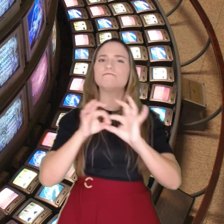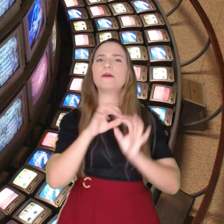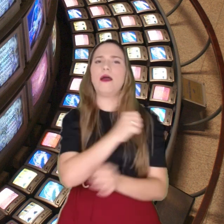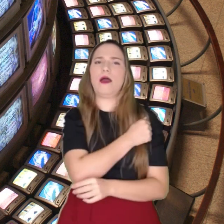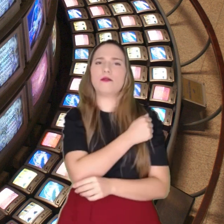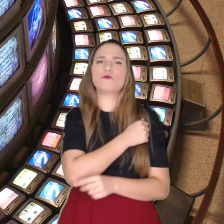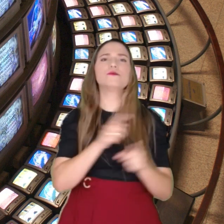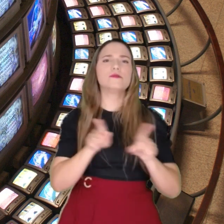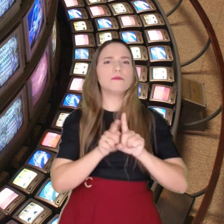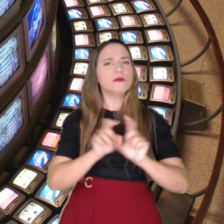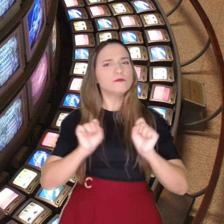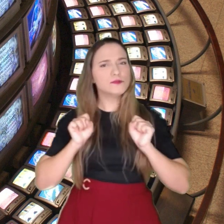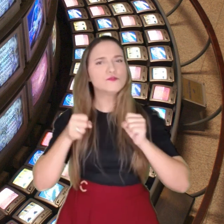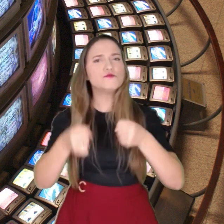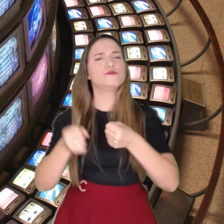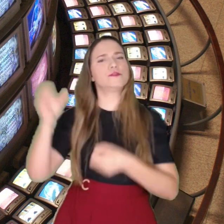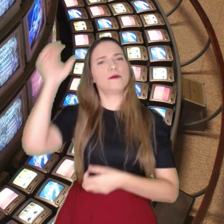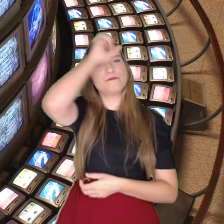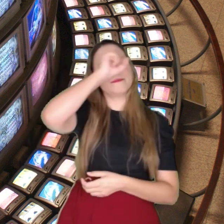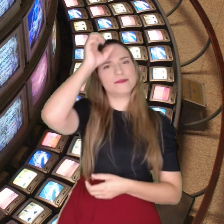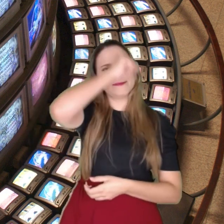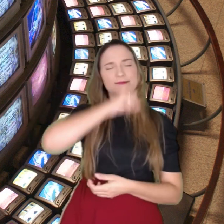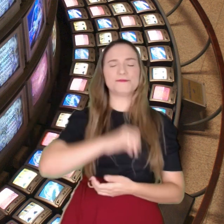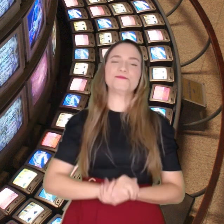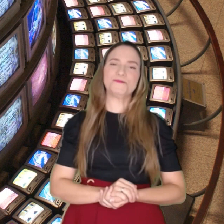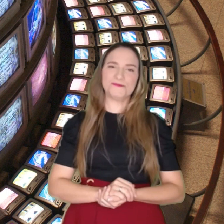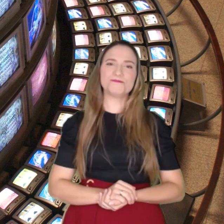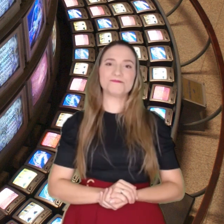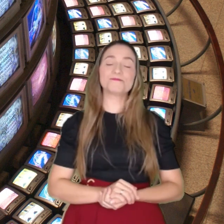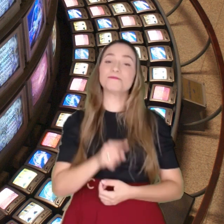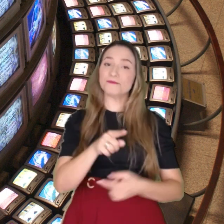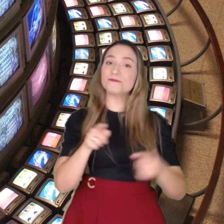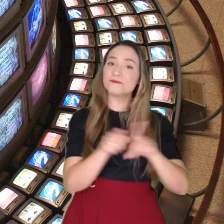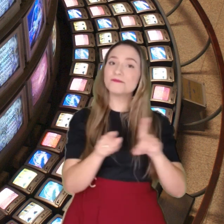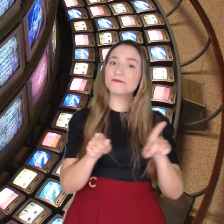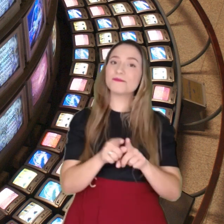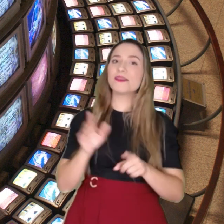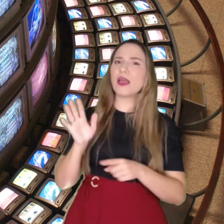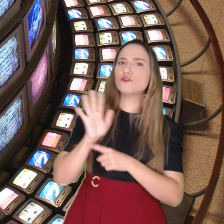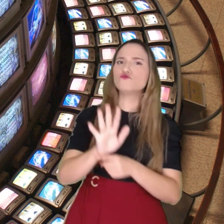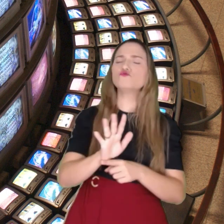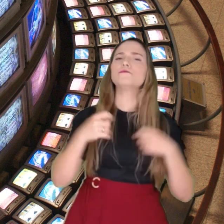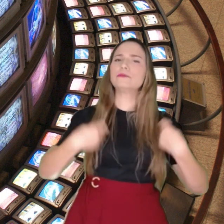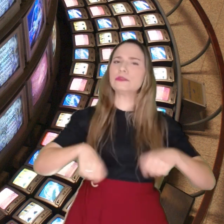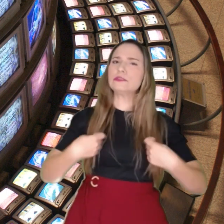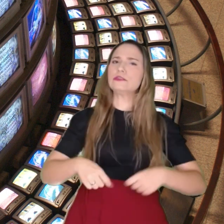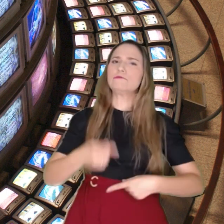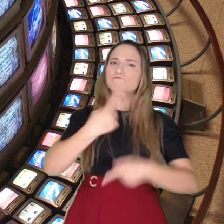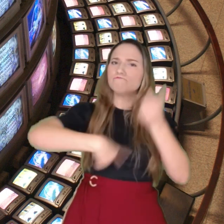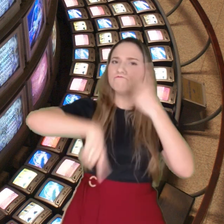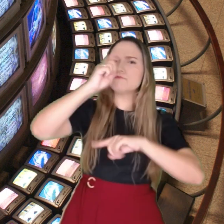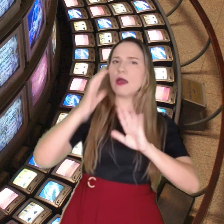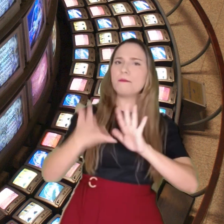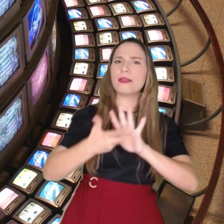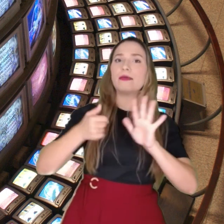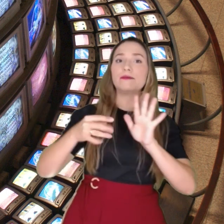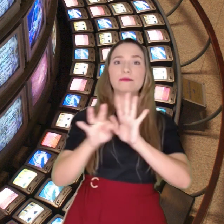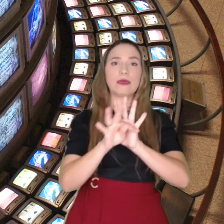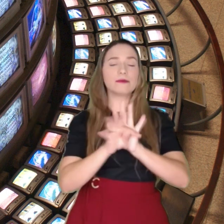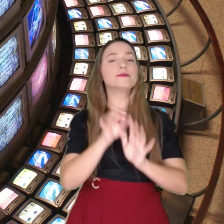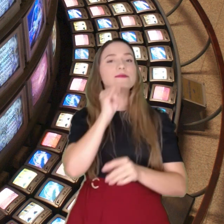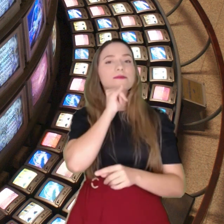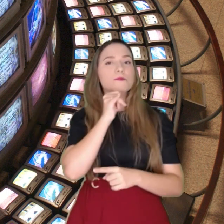engajamento dos estudantes na aprendizagem. Requer também o desenvolvimento de habilidades